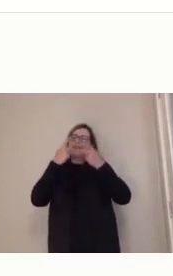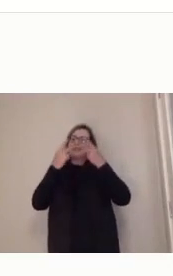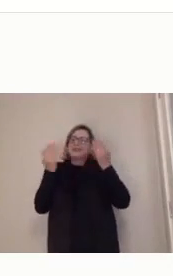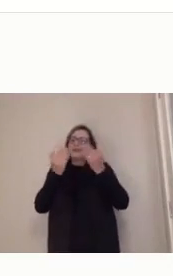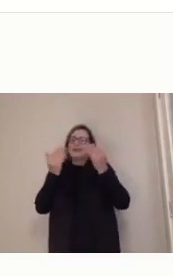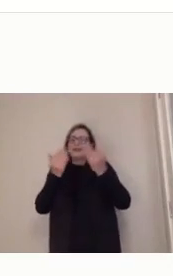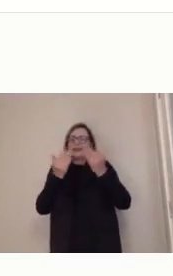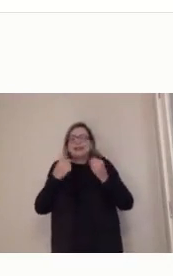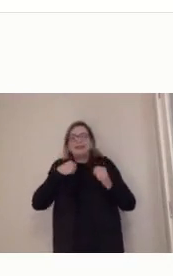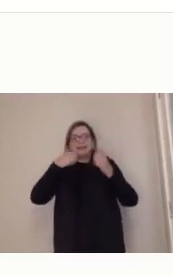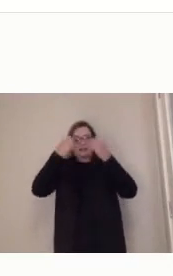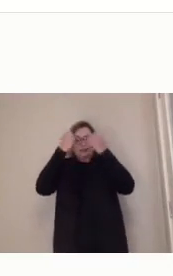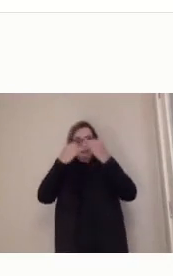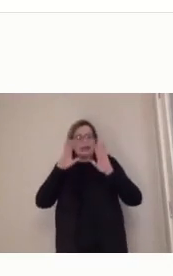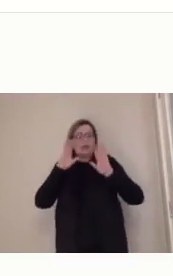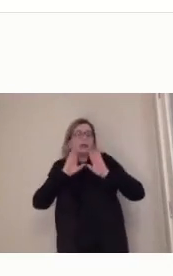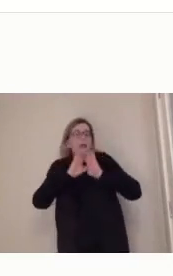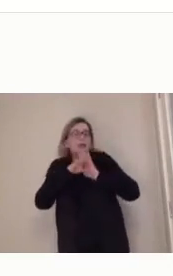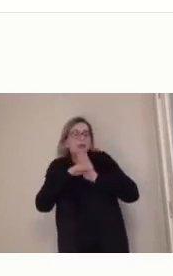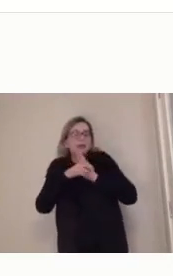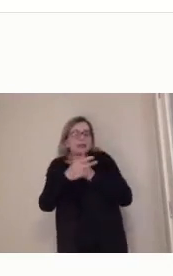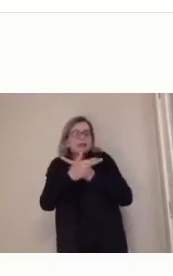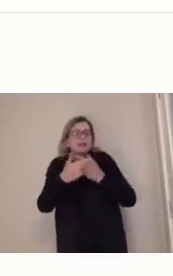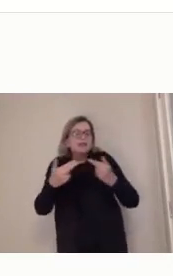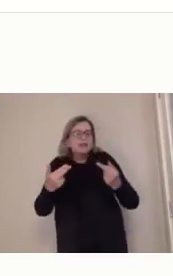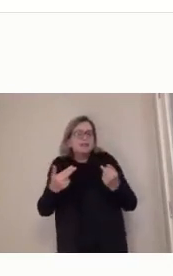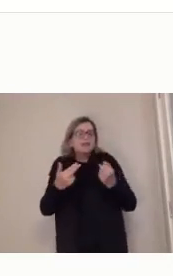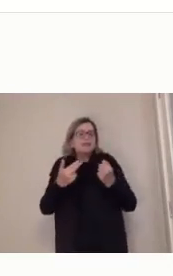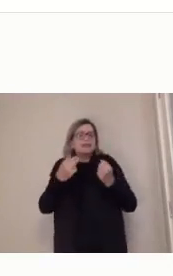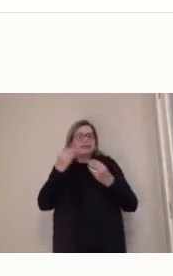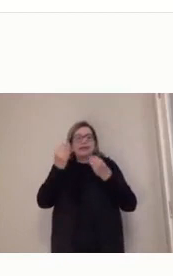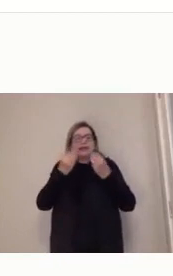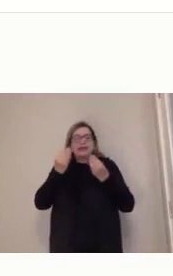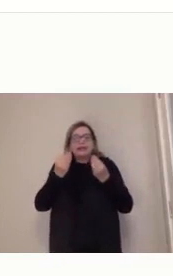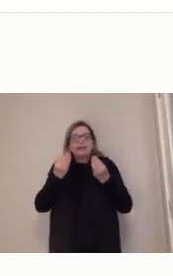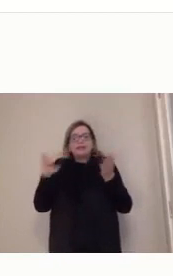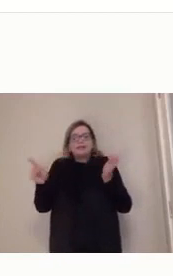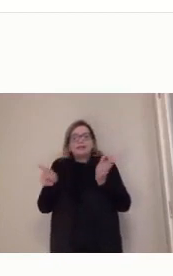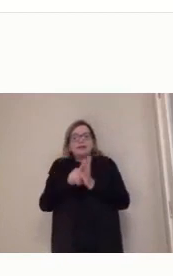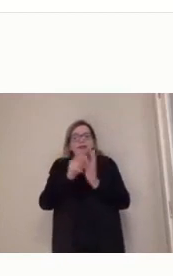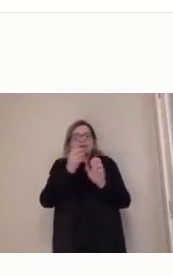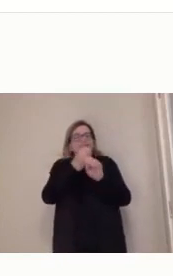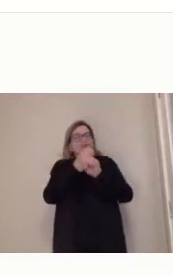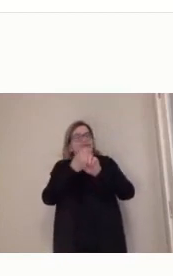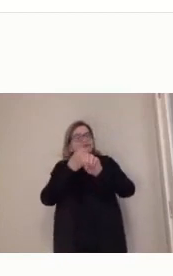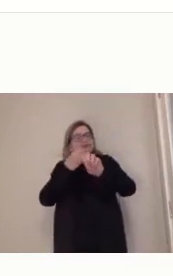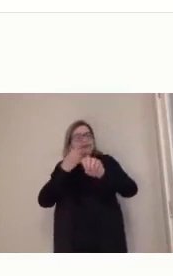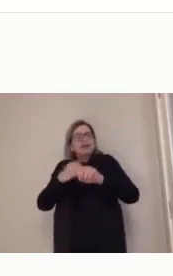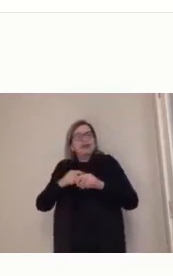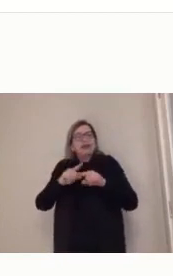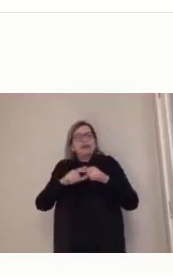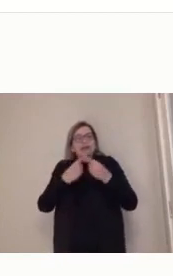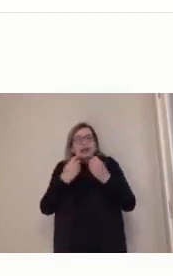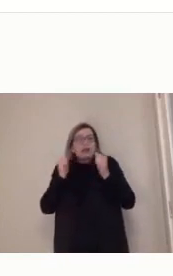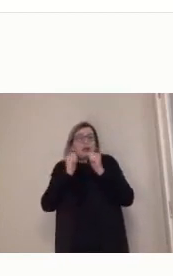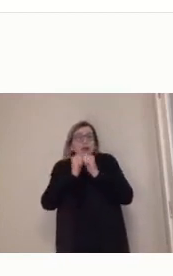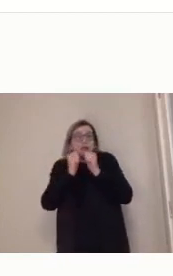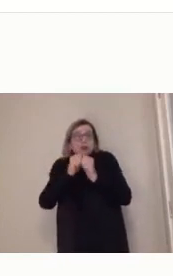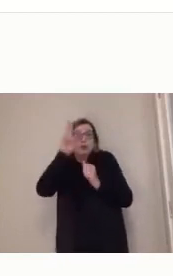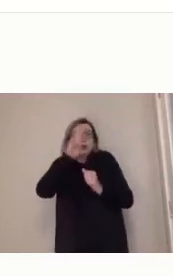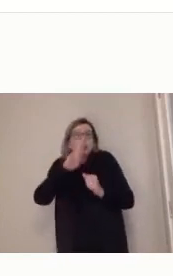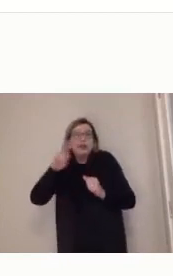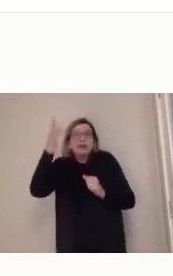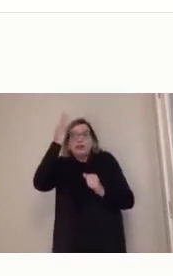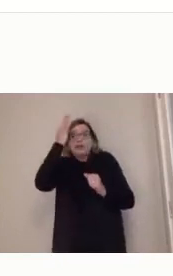falando de uma disciplina de introdução à educação à distância, mas estou falando de conceitos filosóficos, sociológicos, e eu não estou dizendo, parem que eu estou